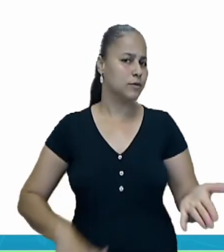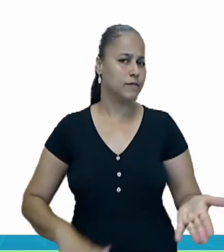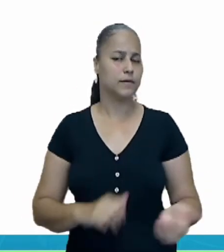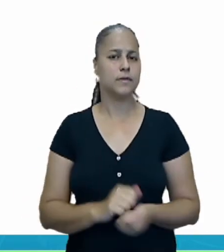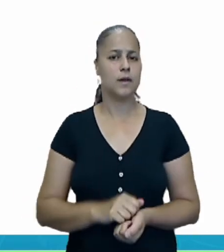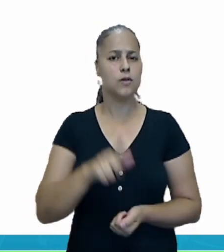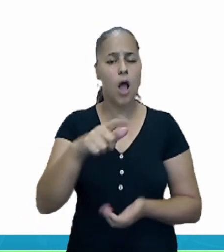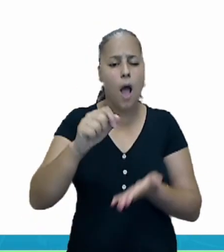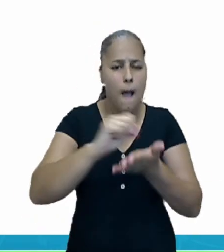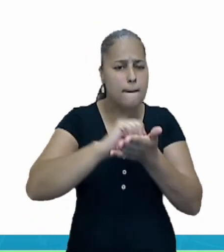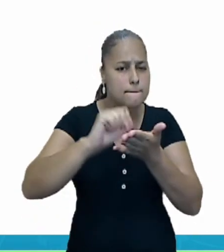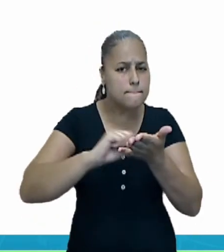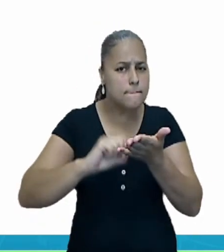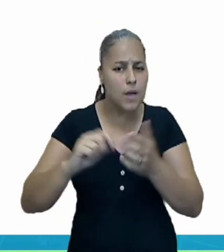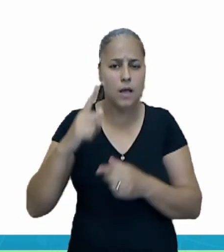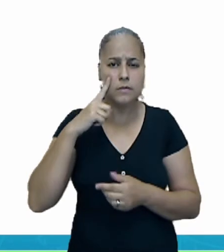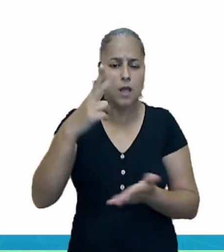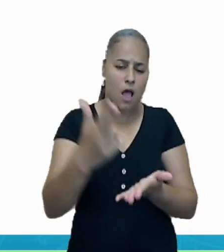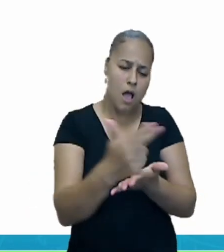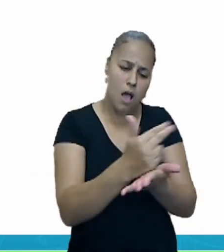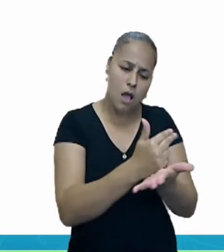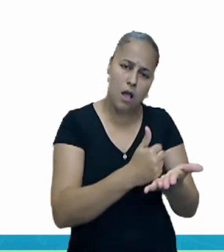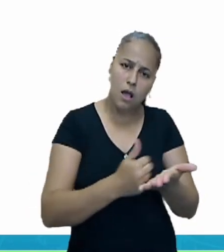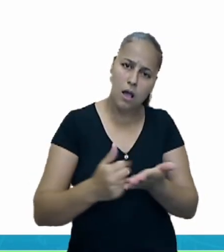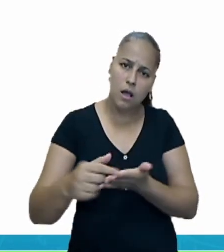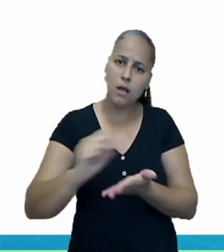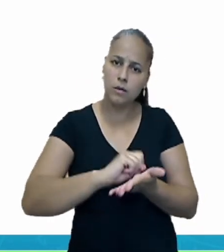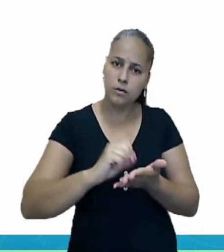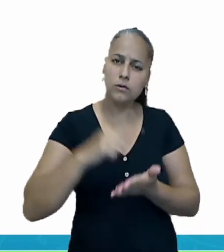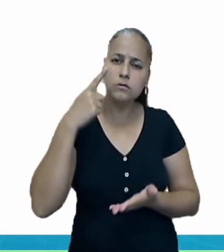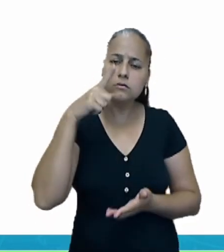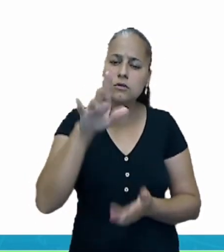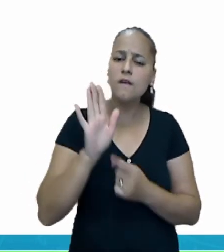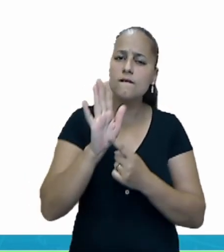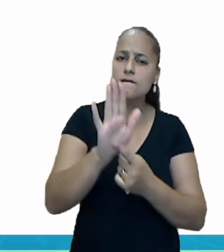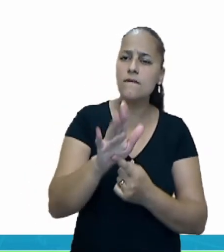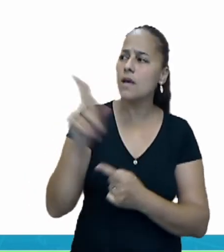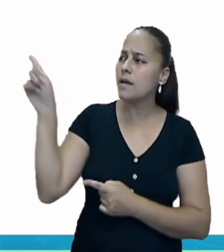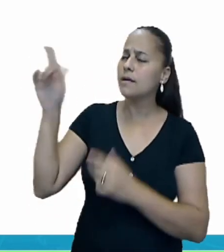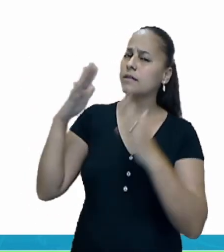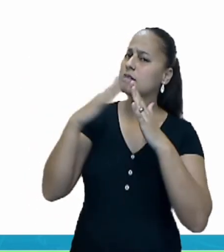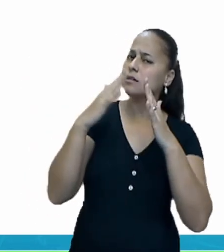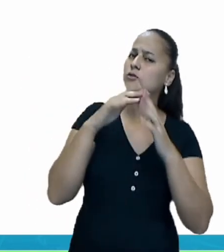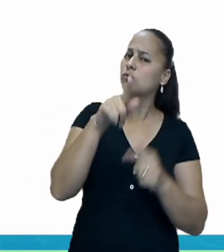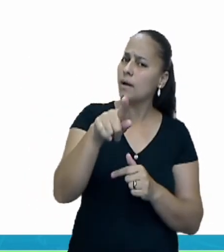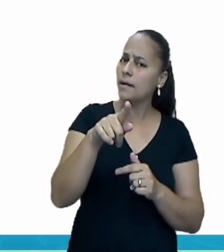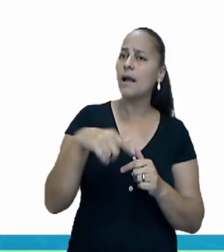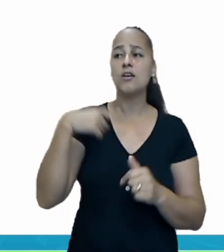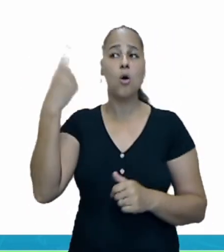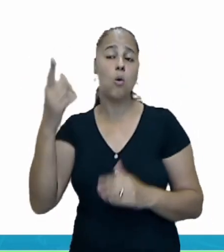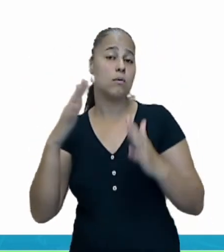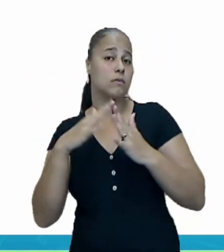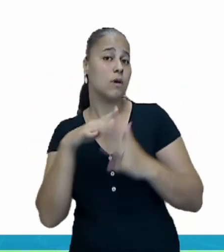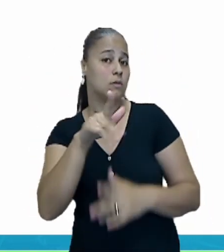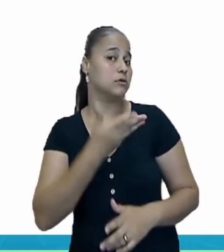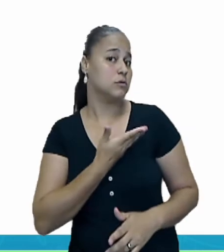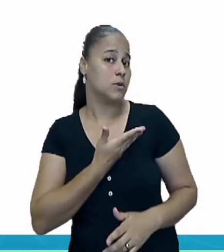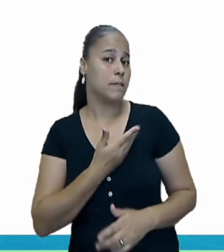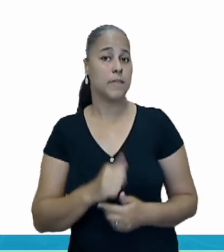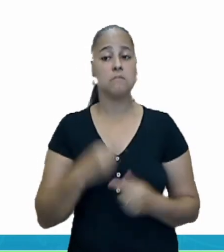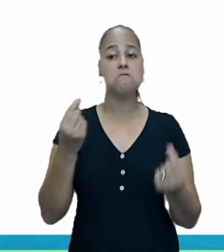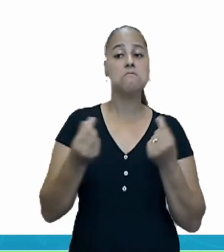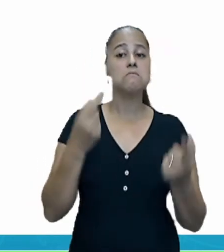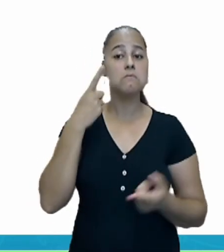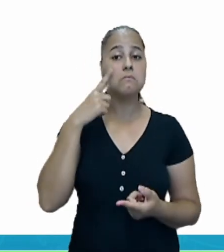Pinte os animais que você costuma ver na sua casa ou na casa de seus amigos. Nesse